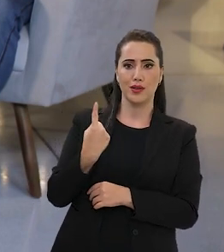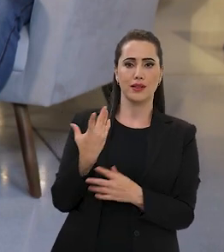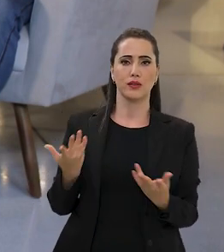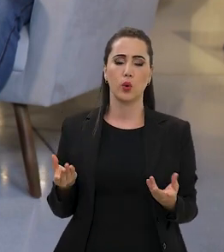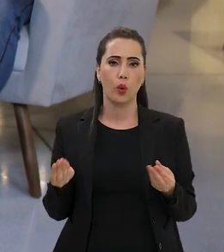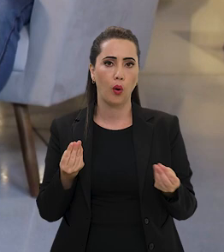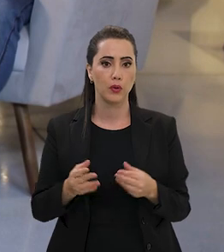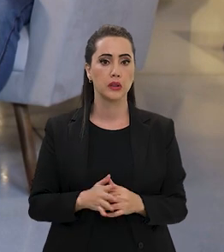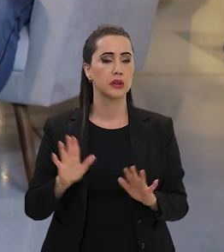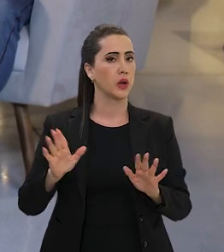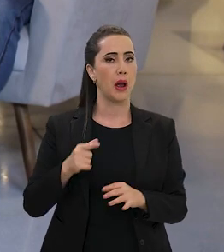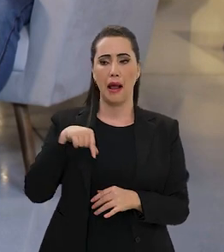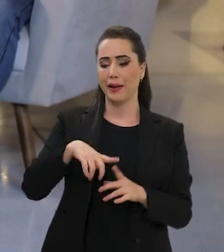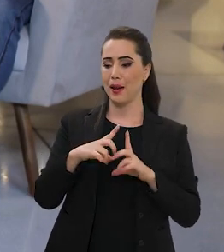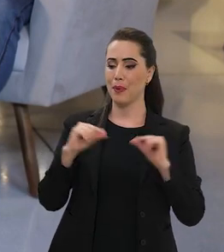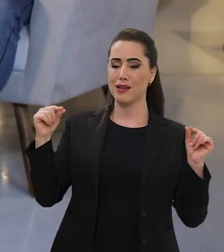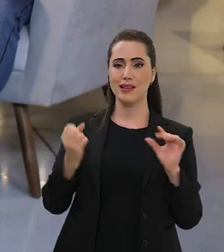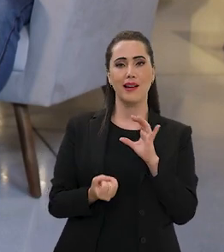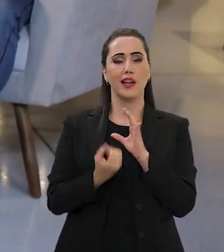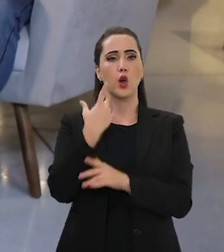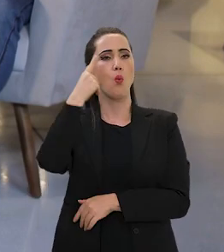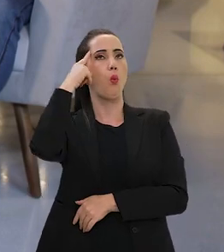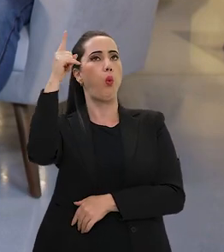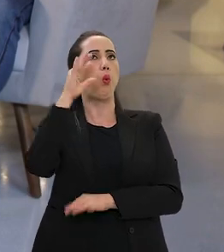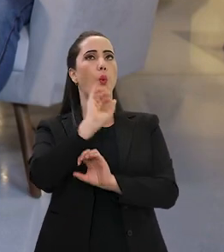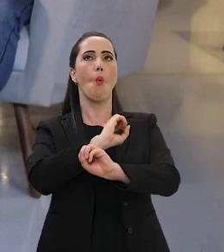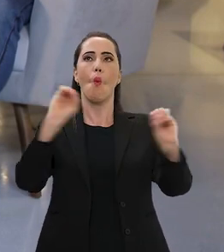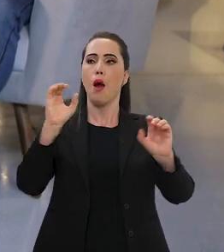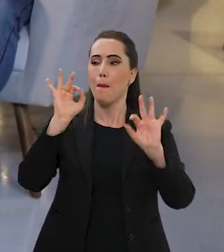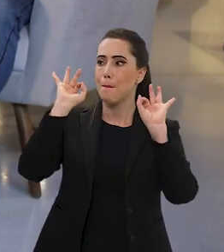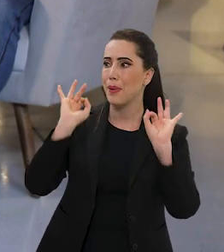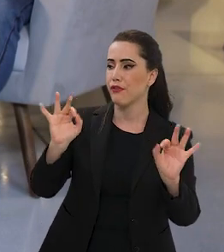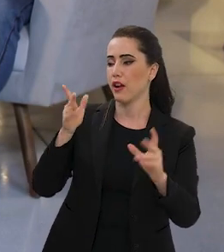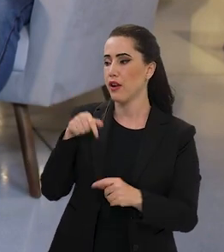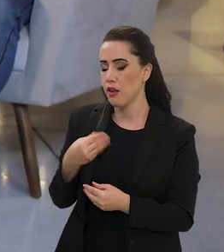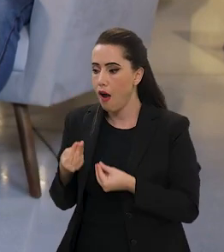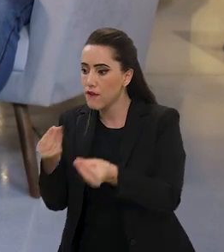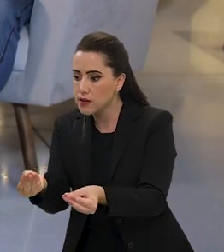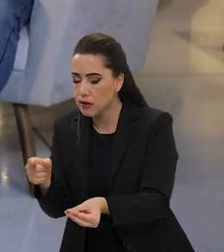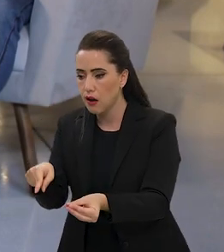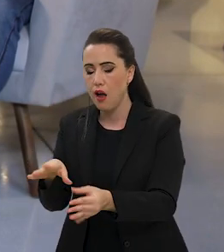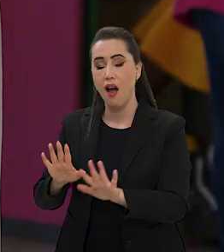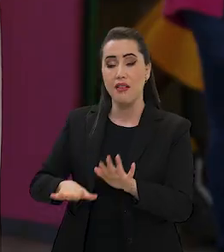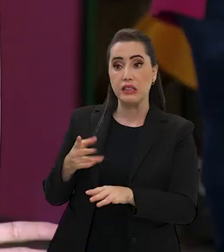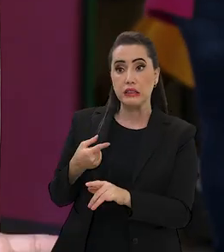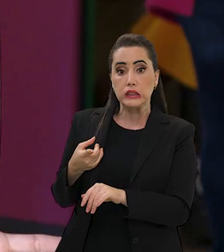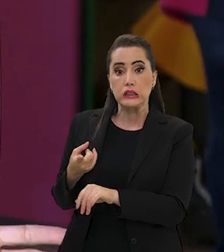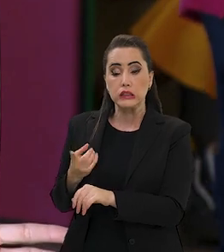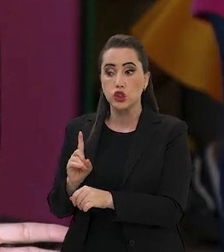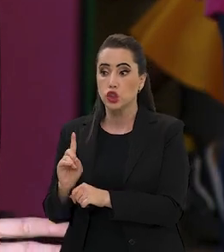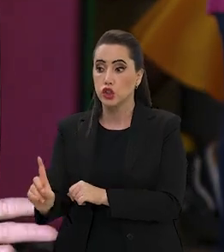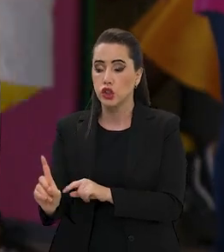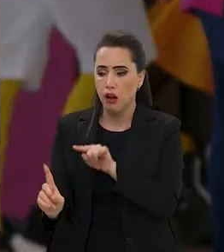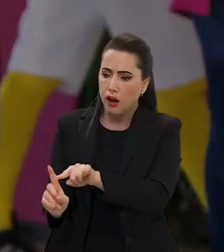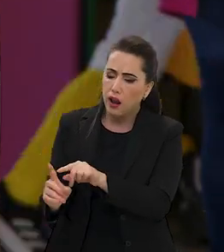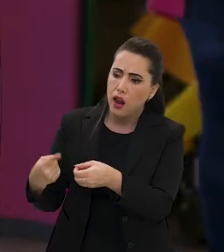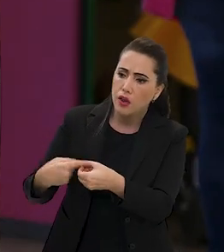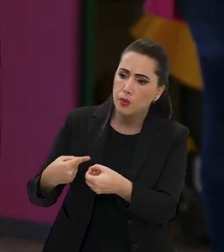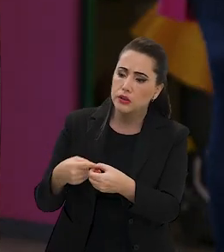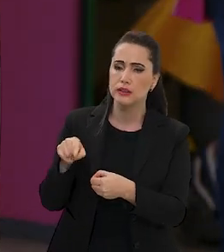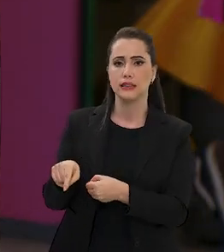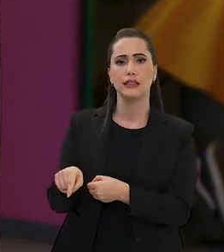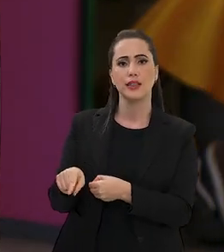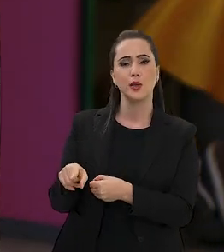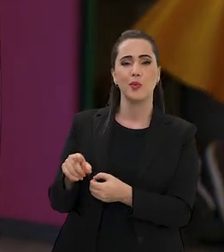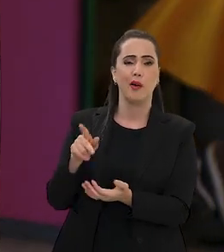Você, sei lá, daqui de Brasília, você tem uma ideia genial e você acha que vai resolver todo o Brasil com aquela tua ideia genial. Só quando você pega o Brasil, você tem